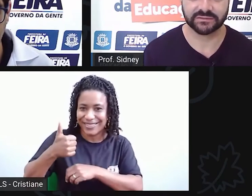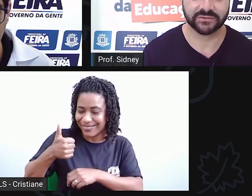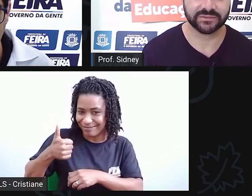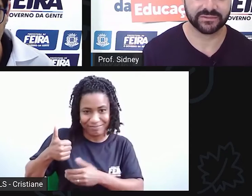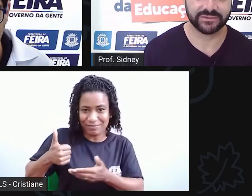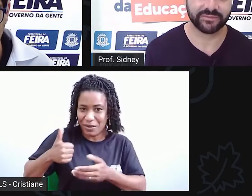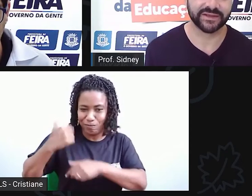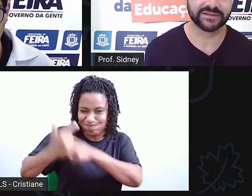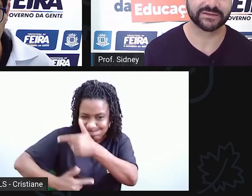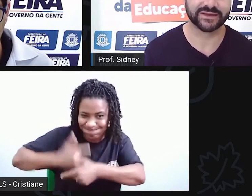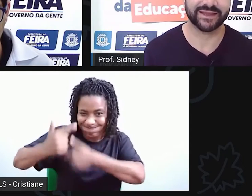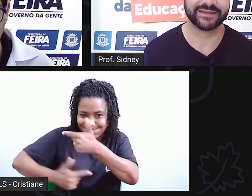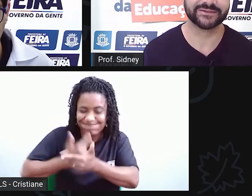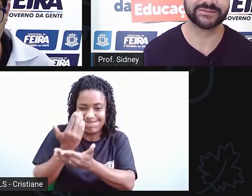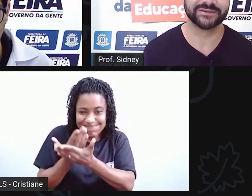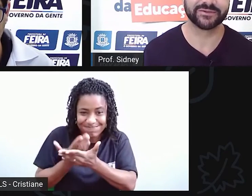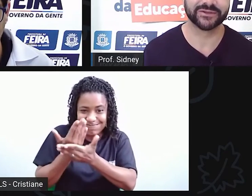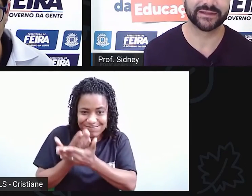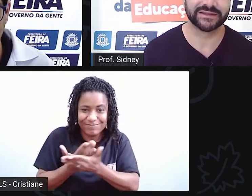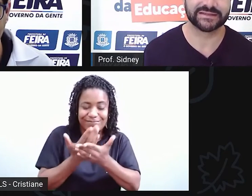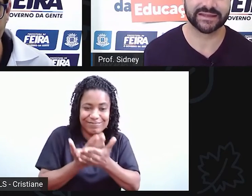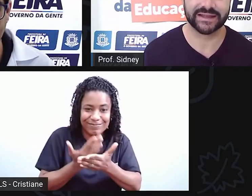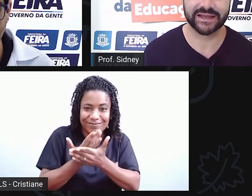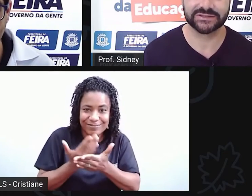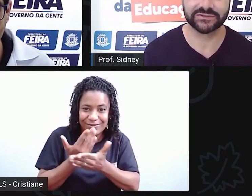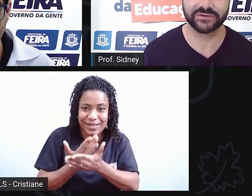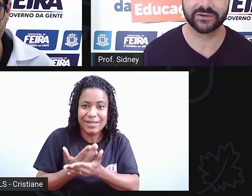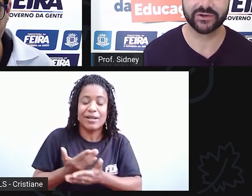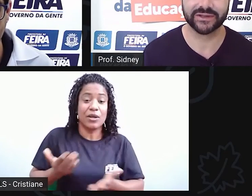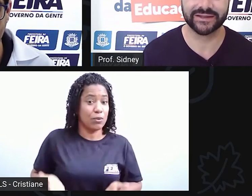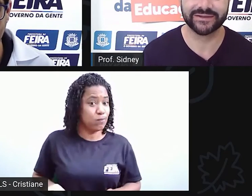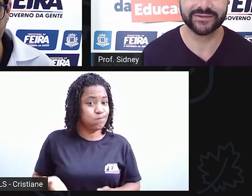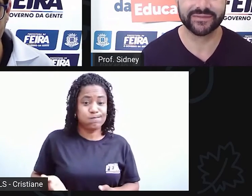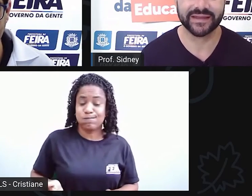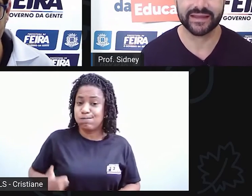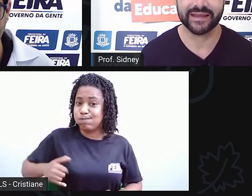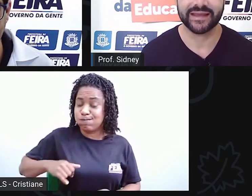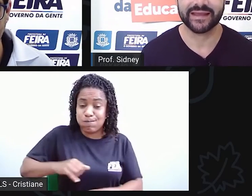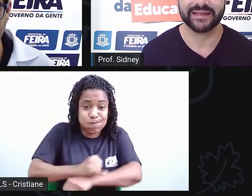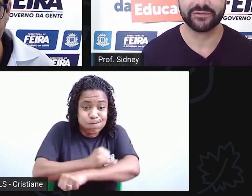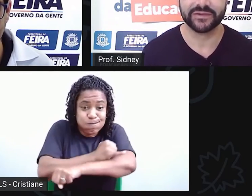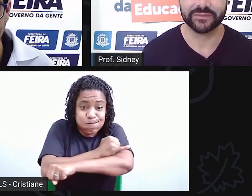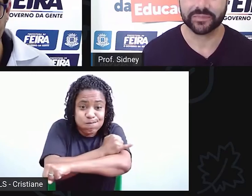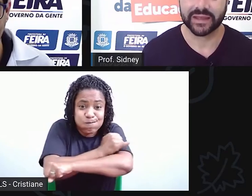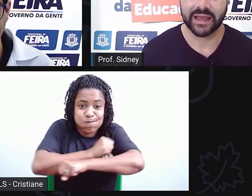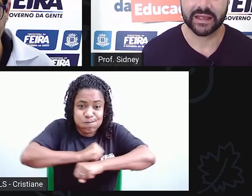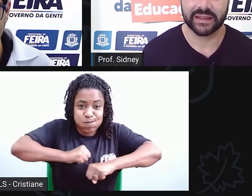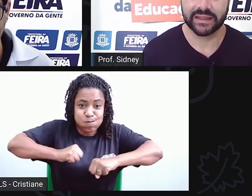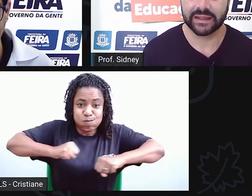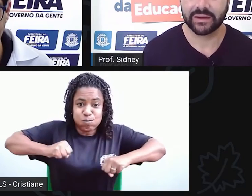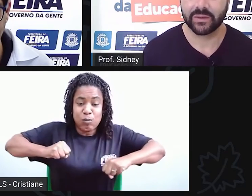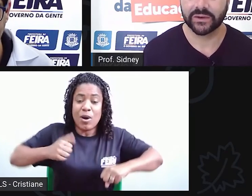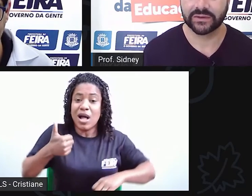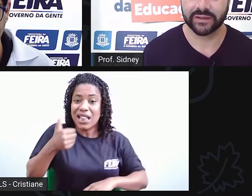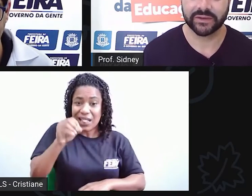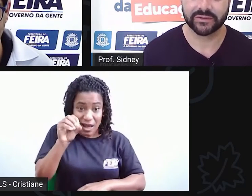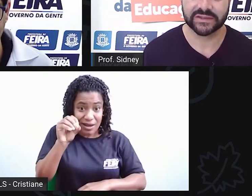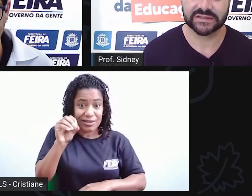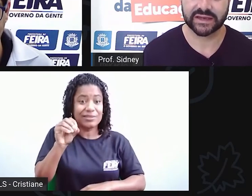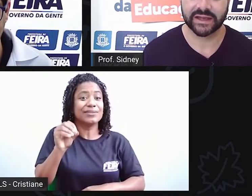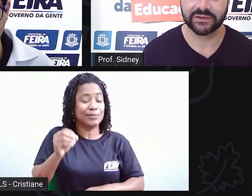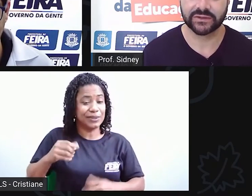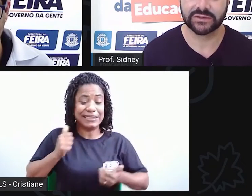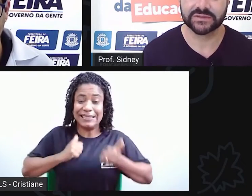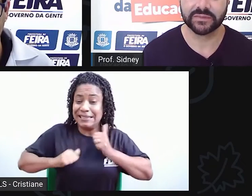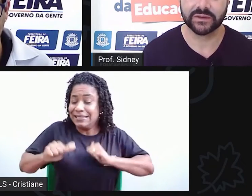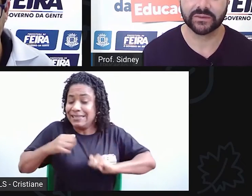de peso que eu tinha, por conta de ansiedade, fui engordando. Enfim, e quando eu termino o